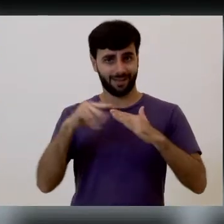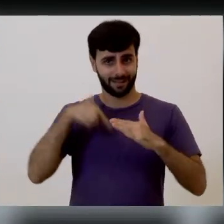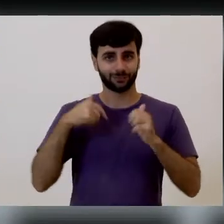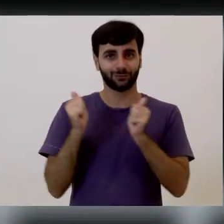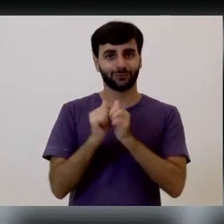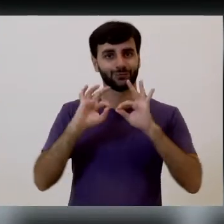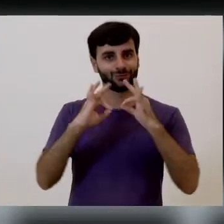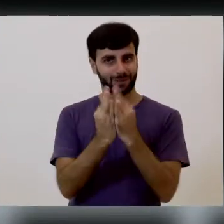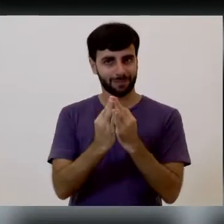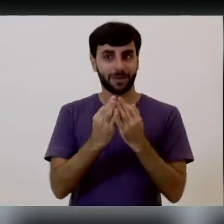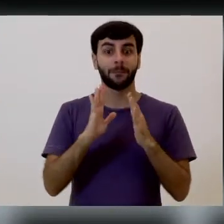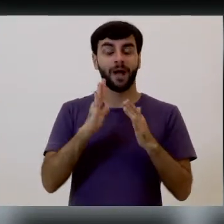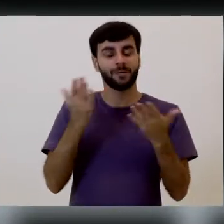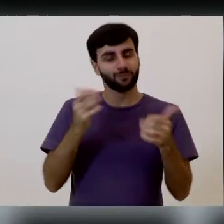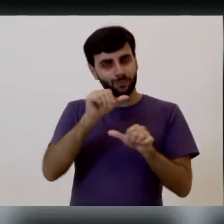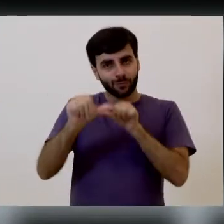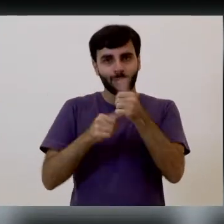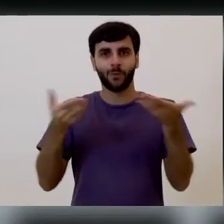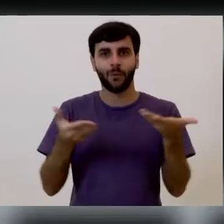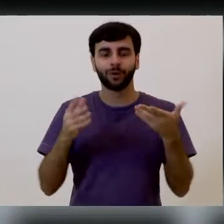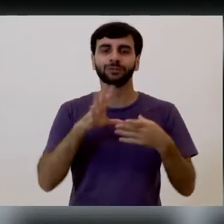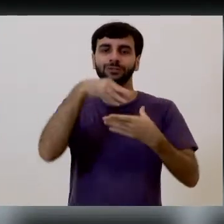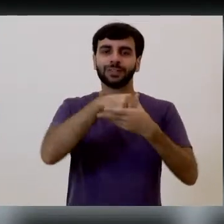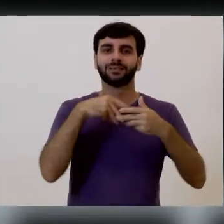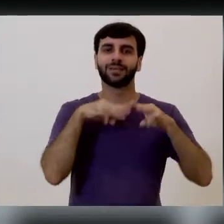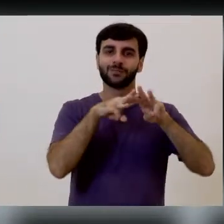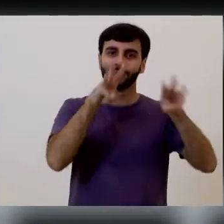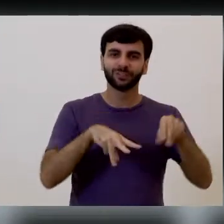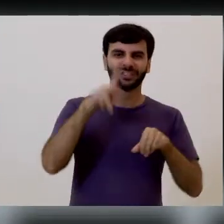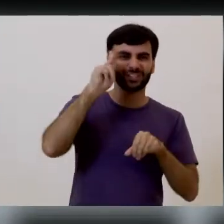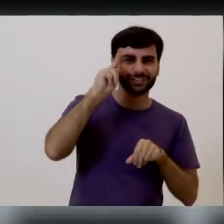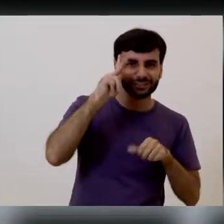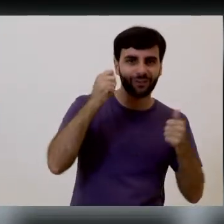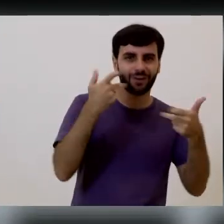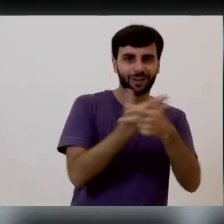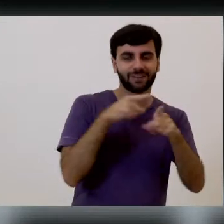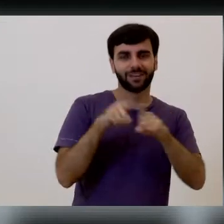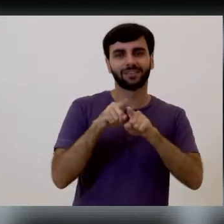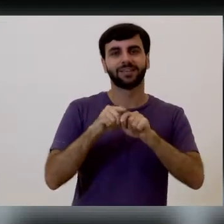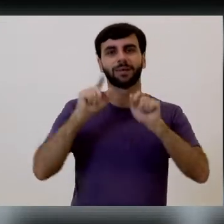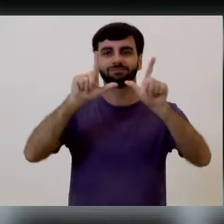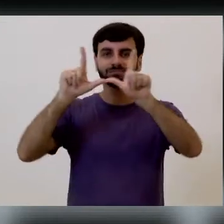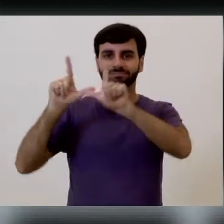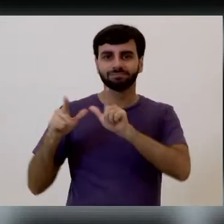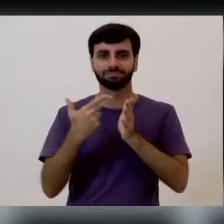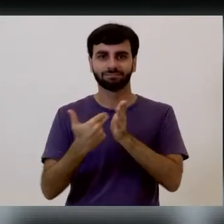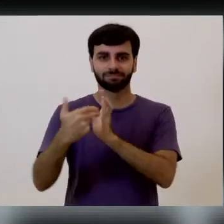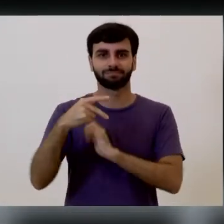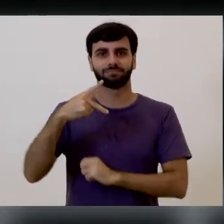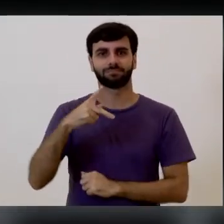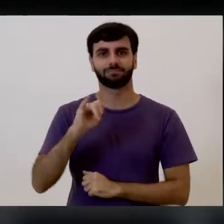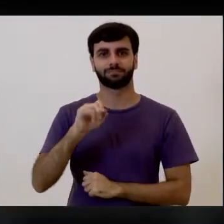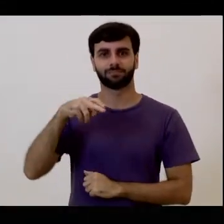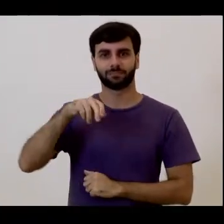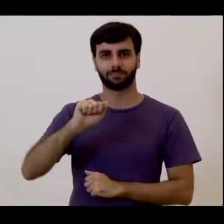Residi nessa casa junto com a família e hoje ela abriga o Museu Histórico e a Pinacoteca da Universidade Federal de Viçosa.